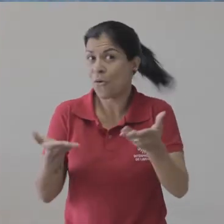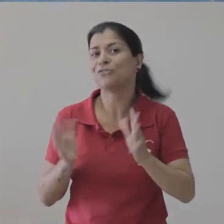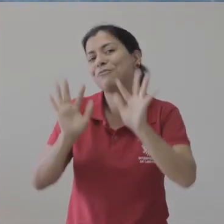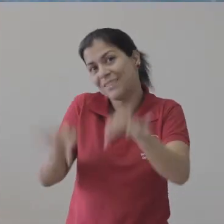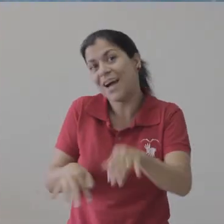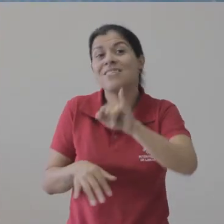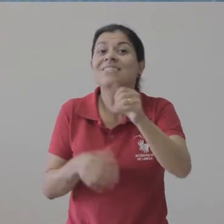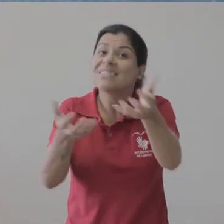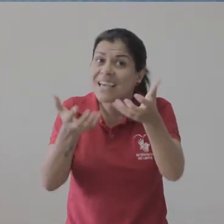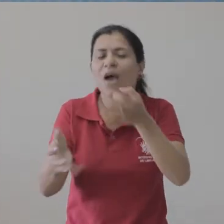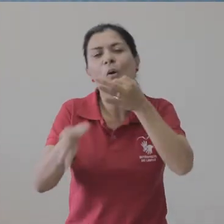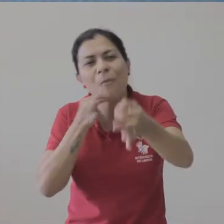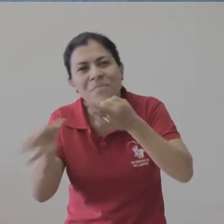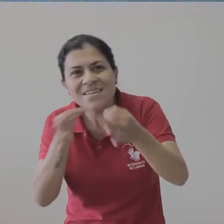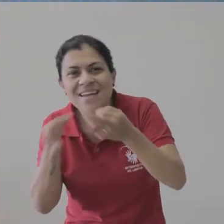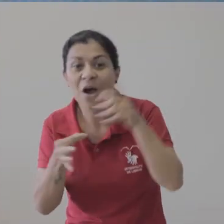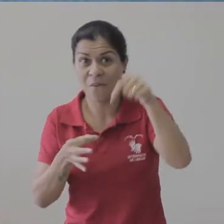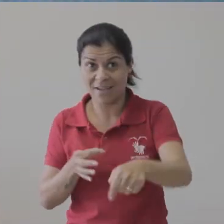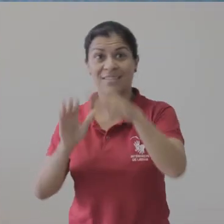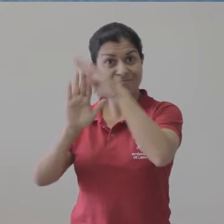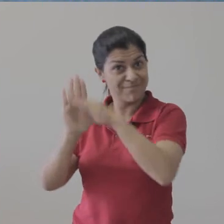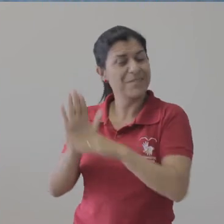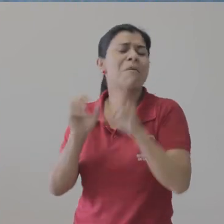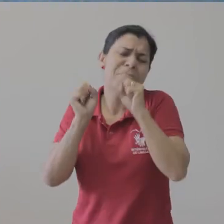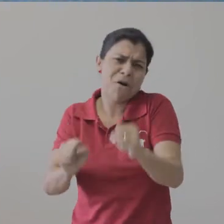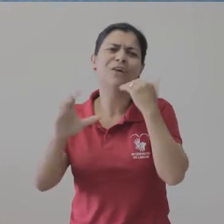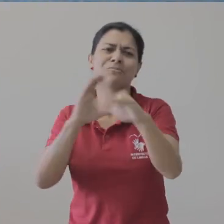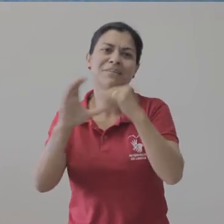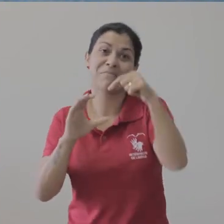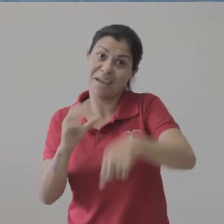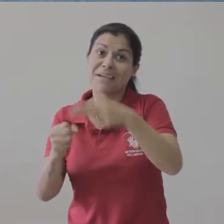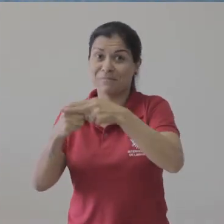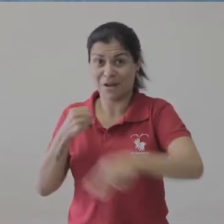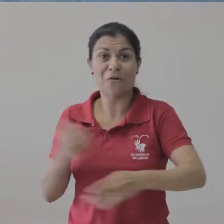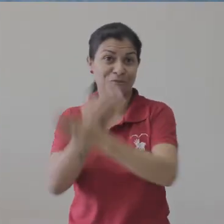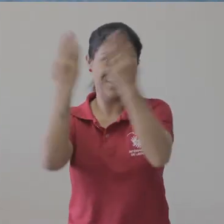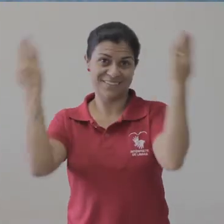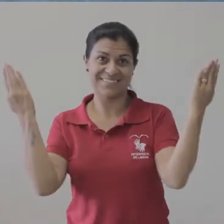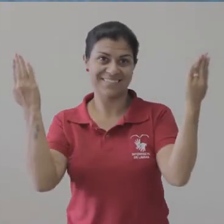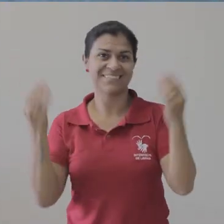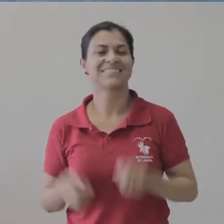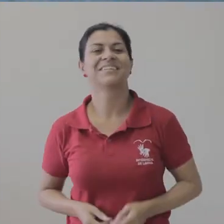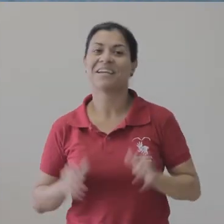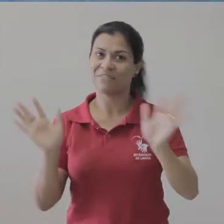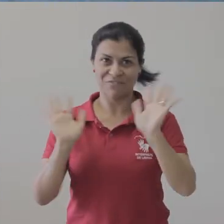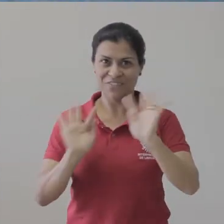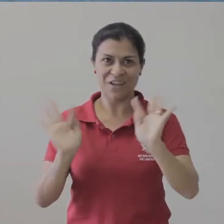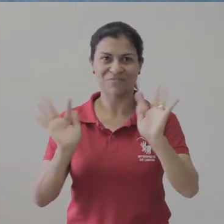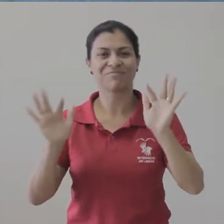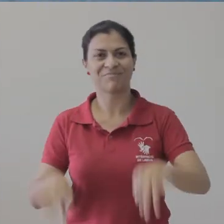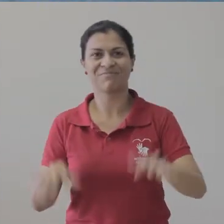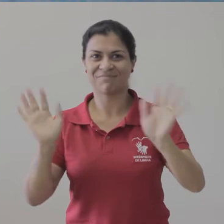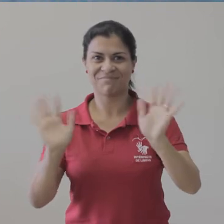E por hoje é isso. Se quiser enviar sugestões para a nossa agenda, mande um e-mail para tvufis.ufis.br. A